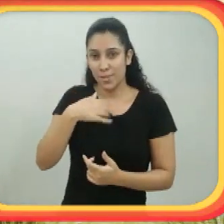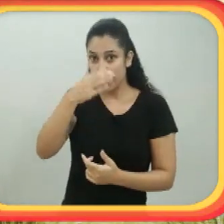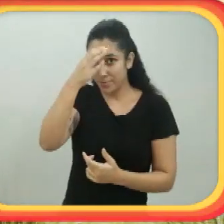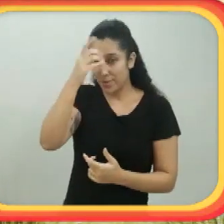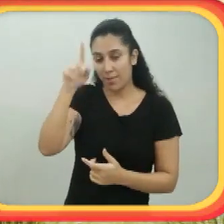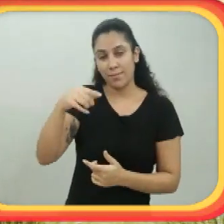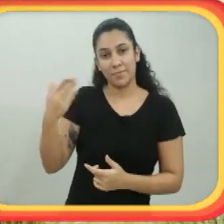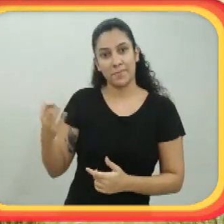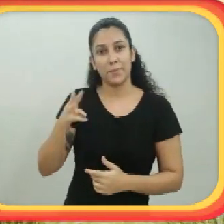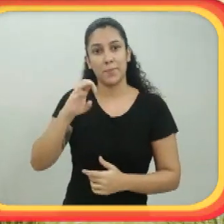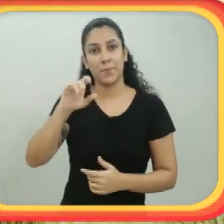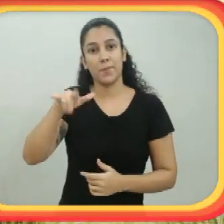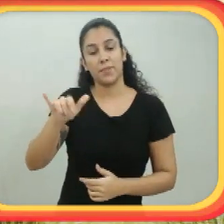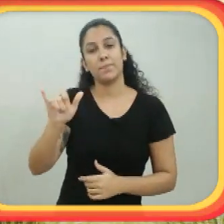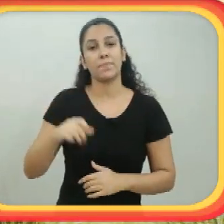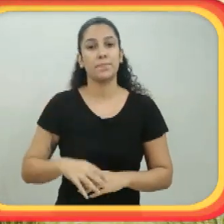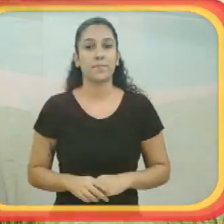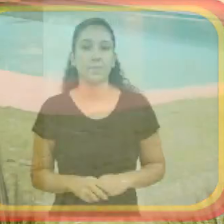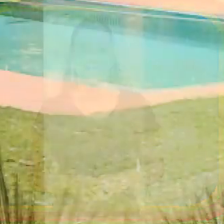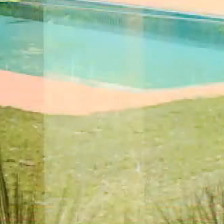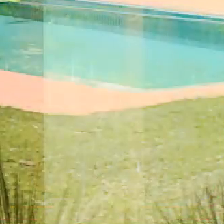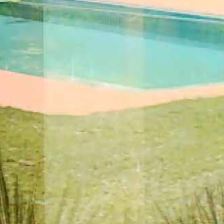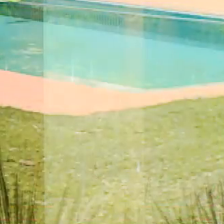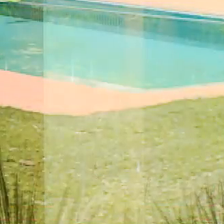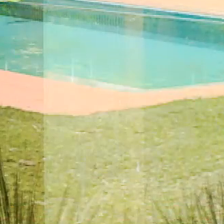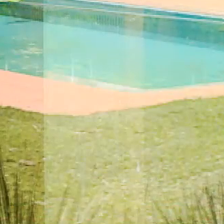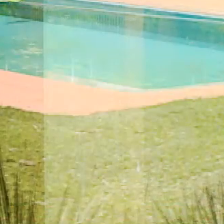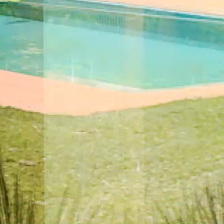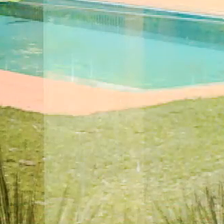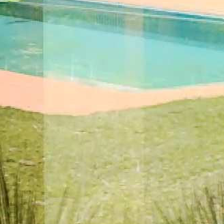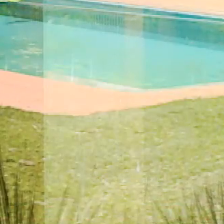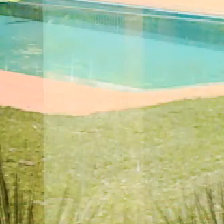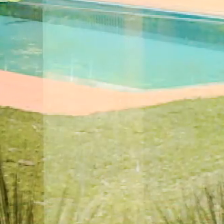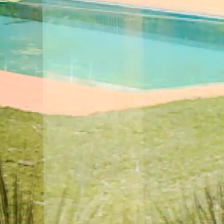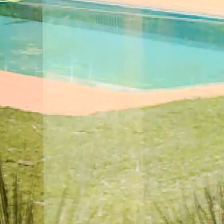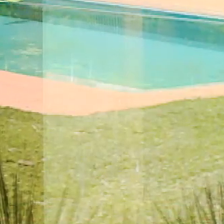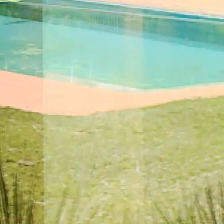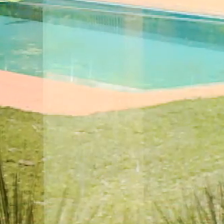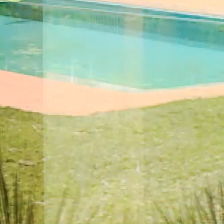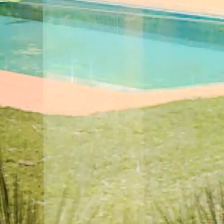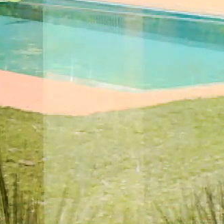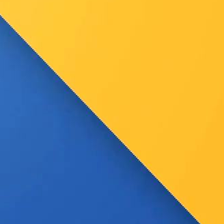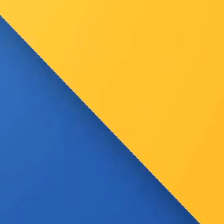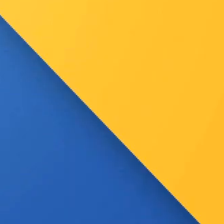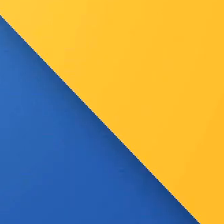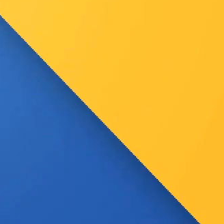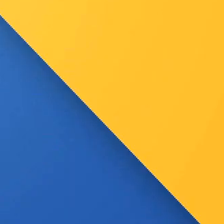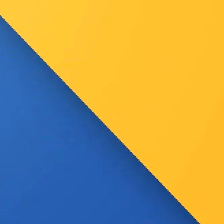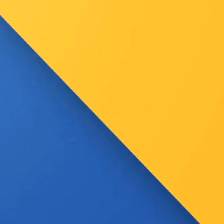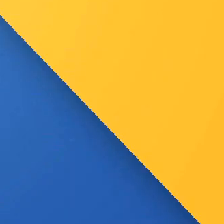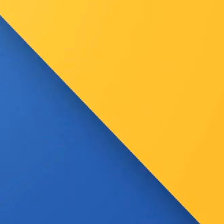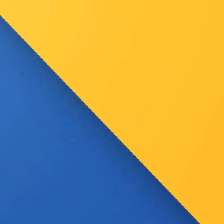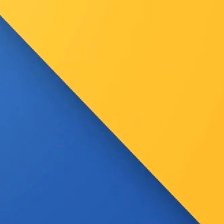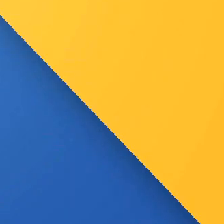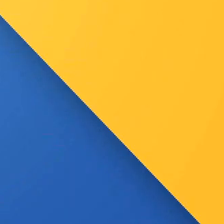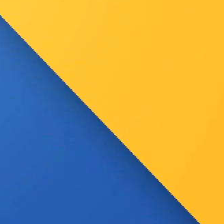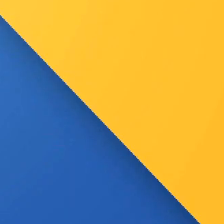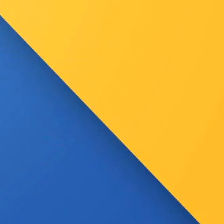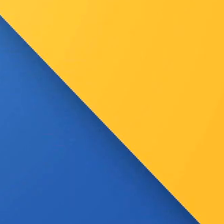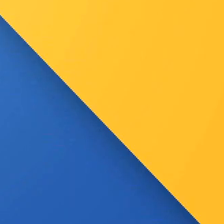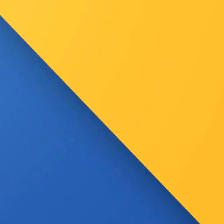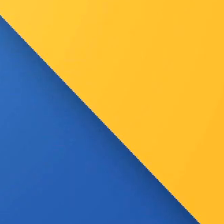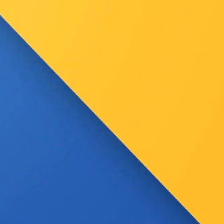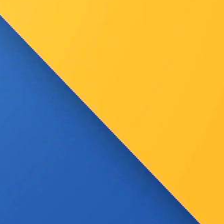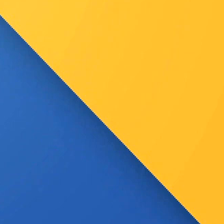alegre, para ele não tem tempo ruim. Então, se tem uma pessoa que eu